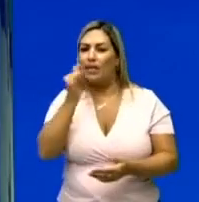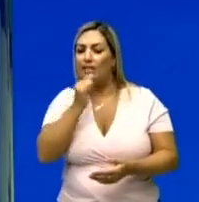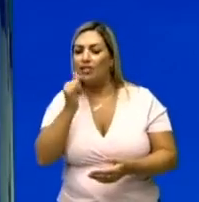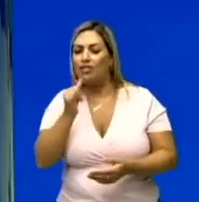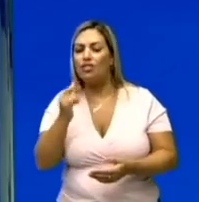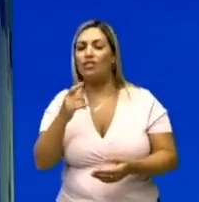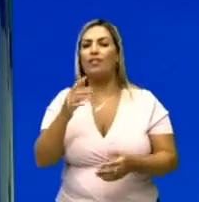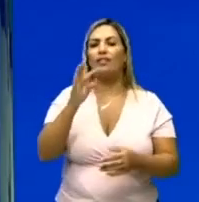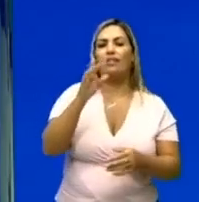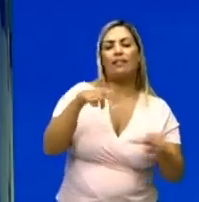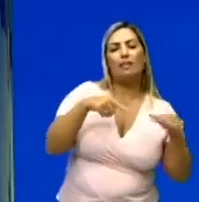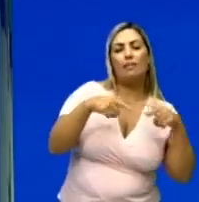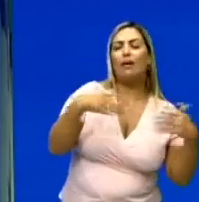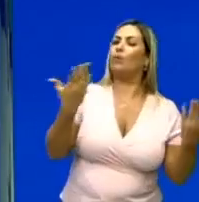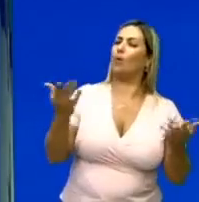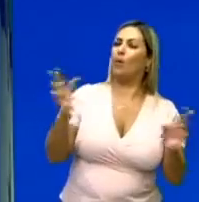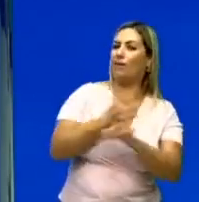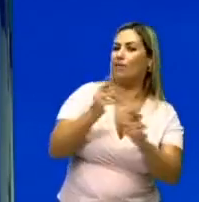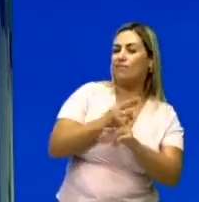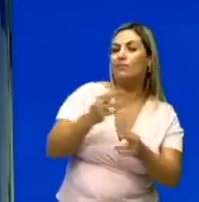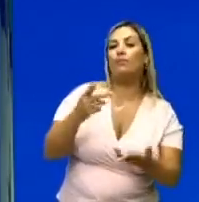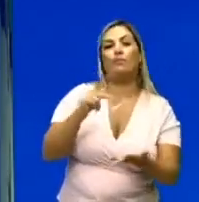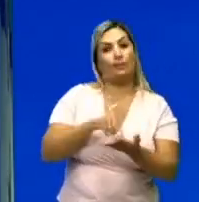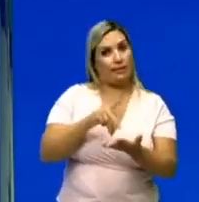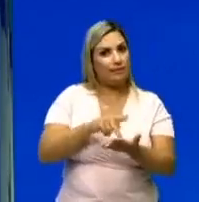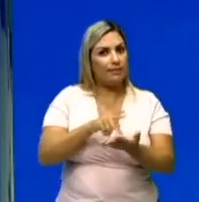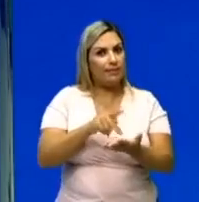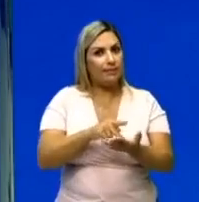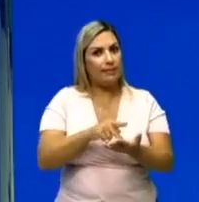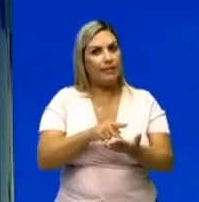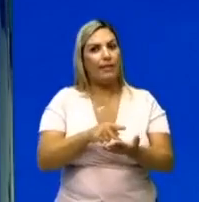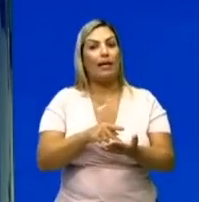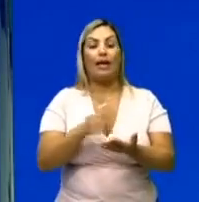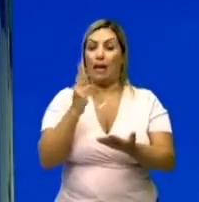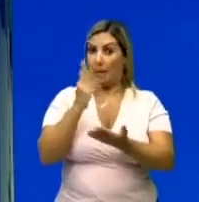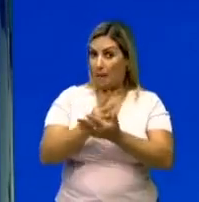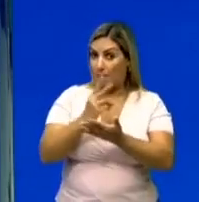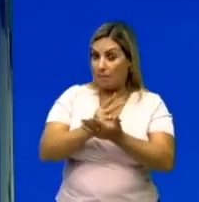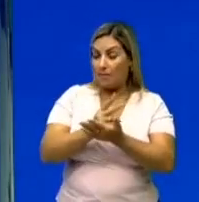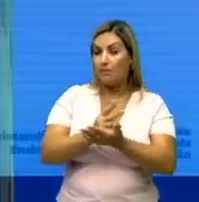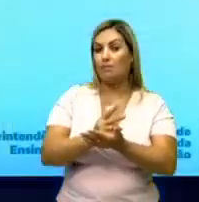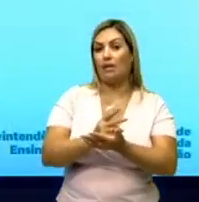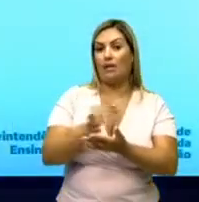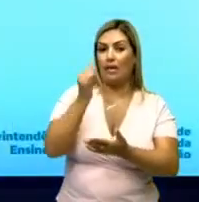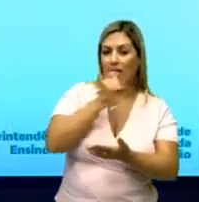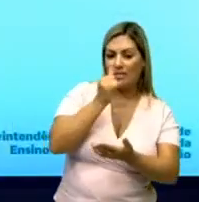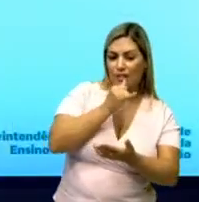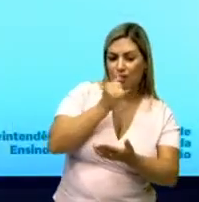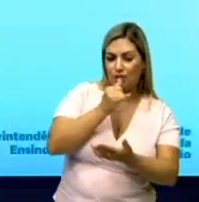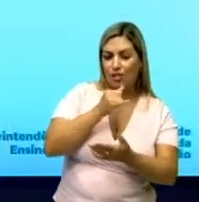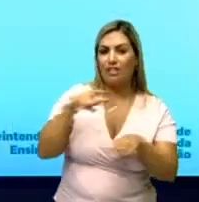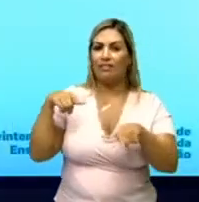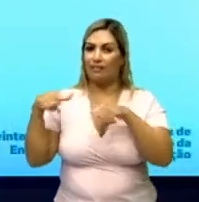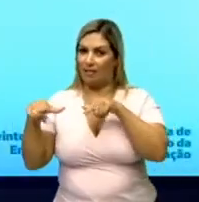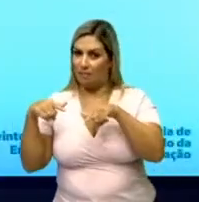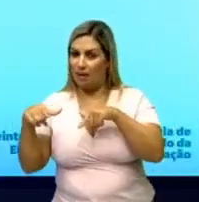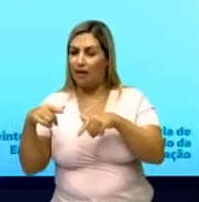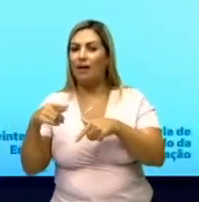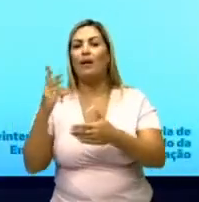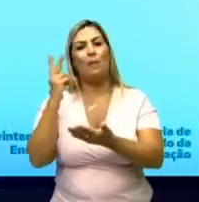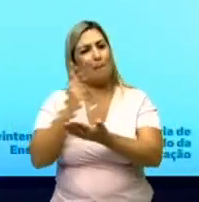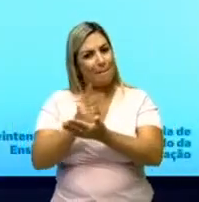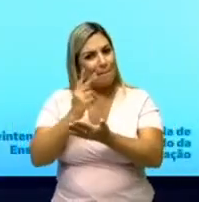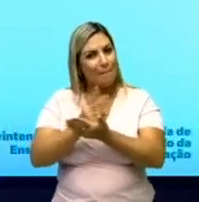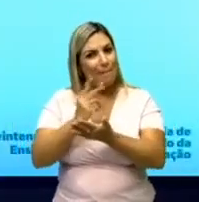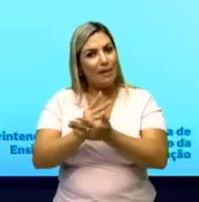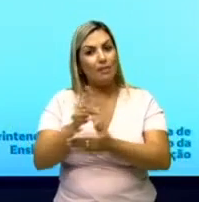para trabalho? Na verdade, a gente vai ver que até as unidades são as mesmas. Tanto para energia quanto para trabalho, vai ser